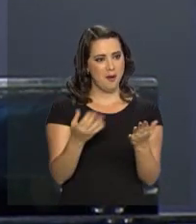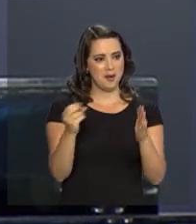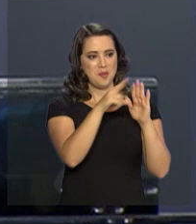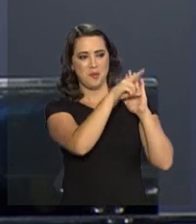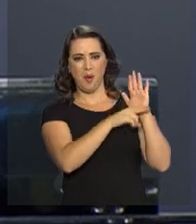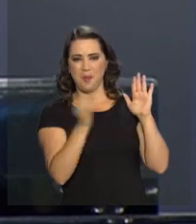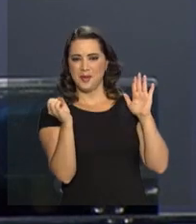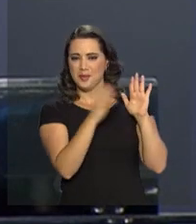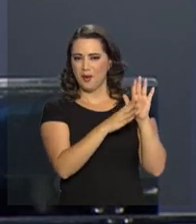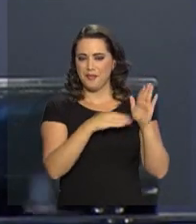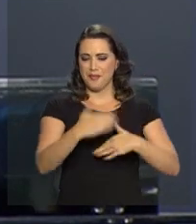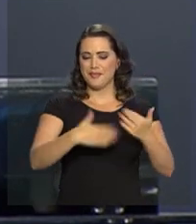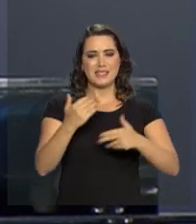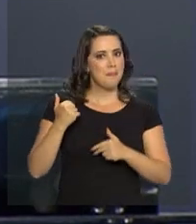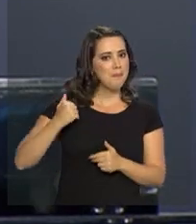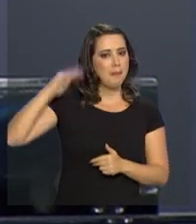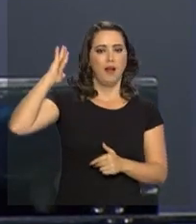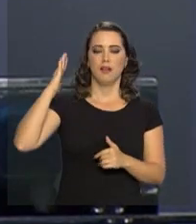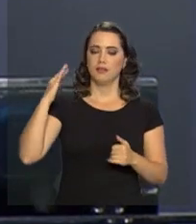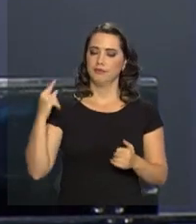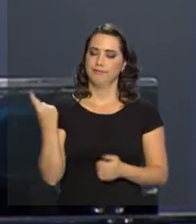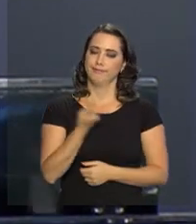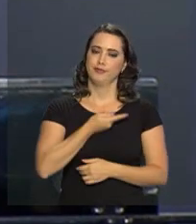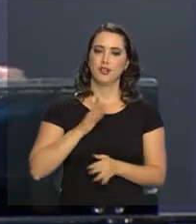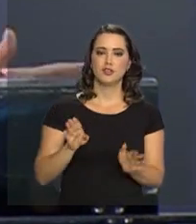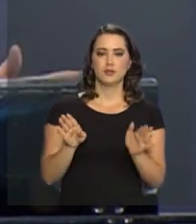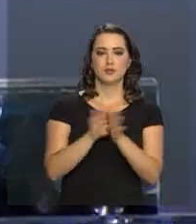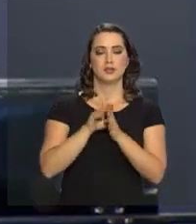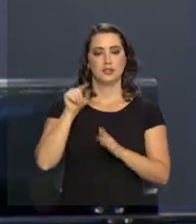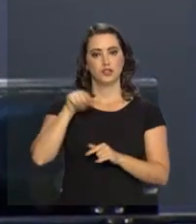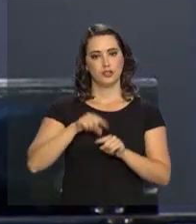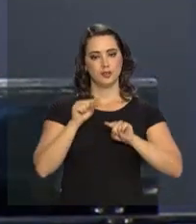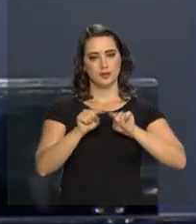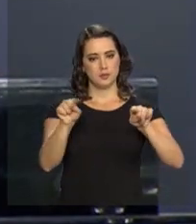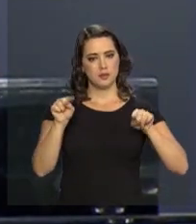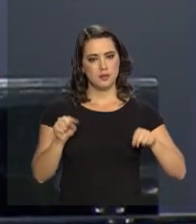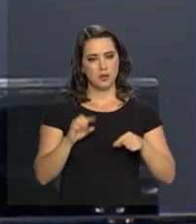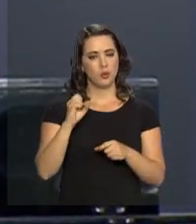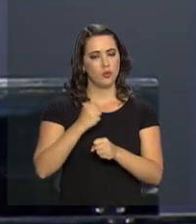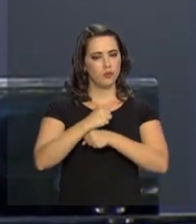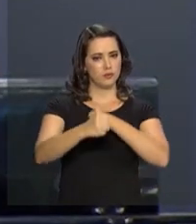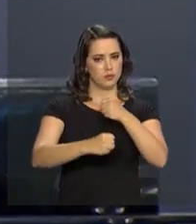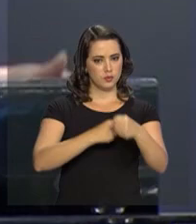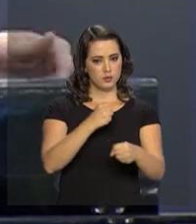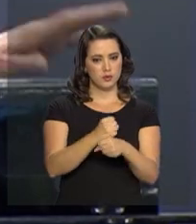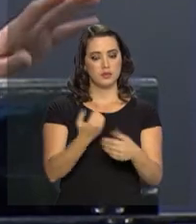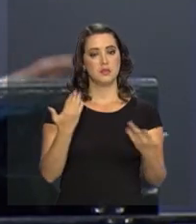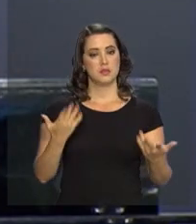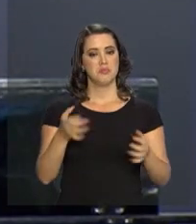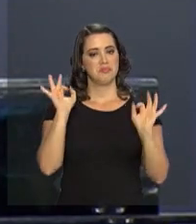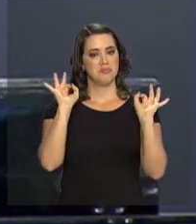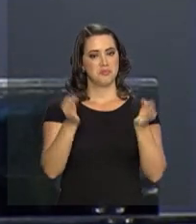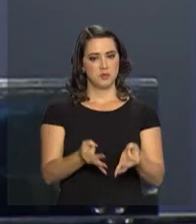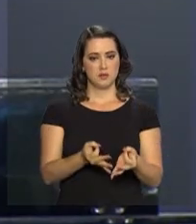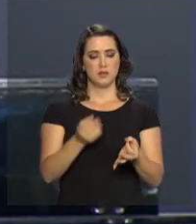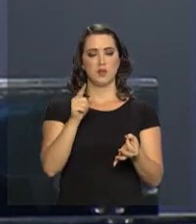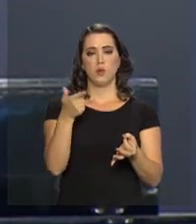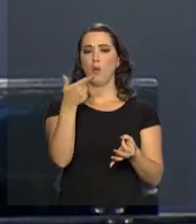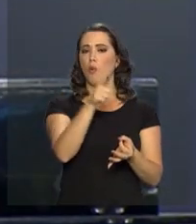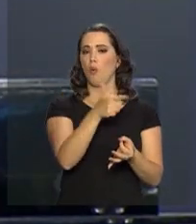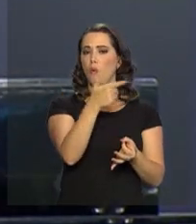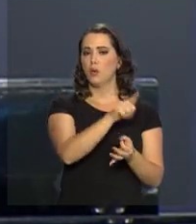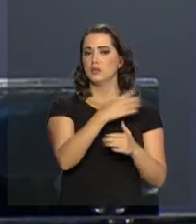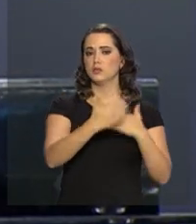muito maior. Então quando nós viermos ao Salão do Automóvel no ano que vem, certas e seguramente outros